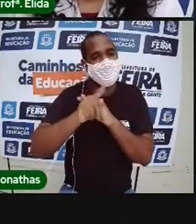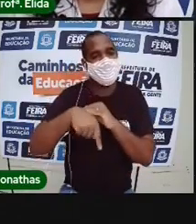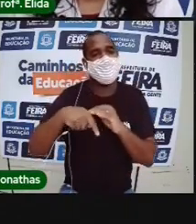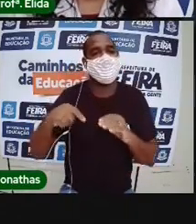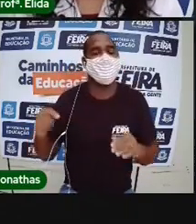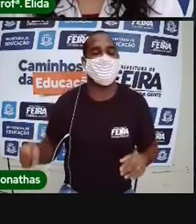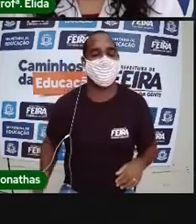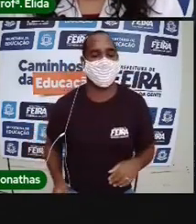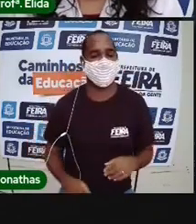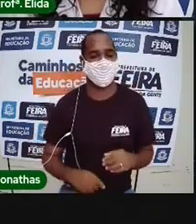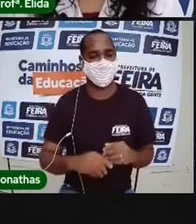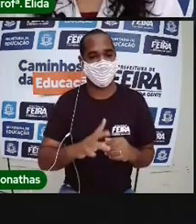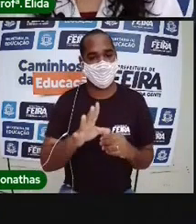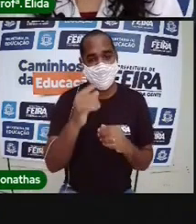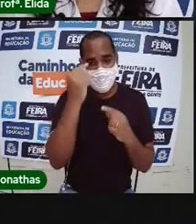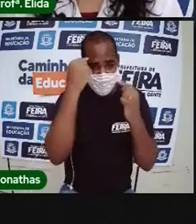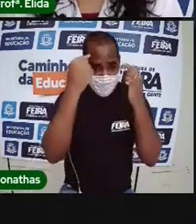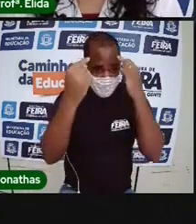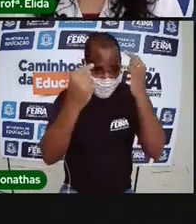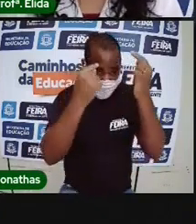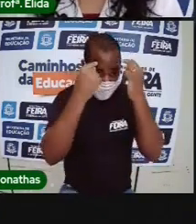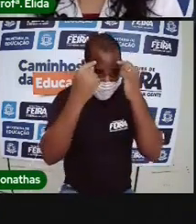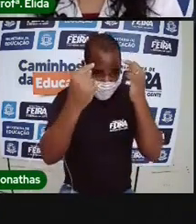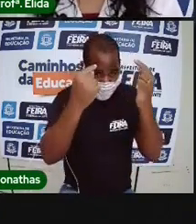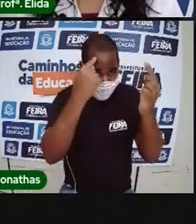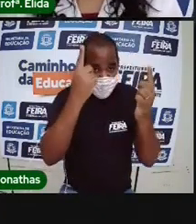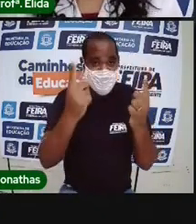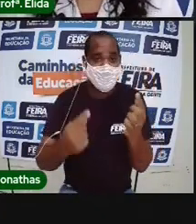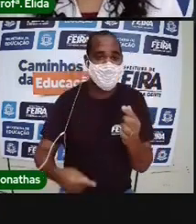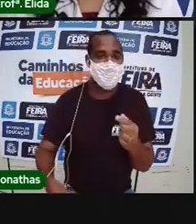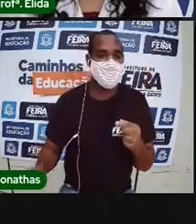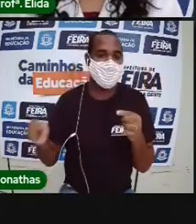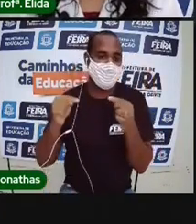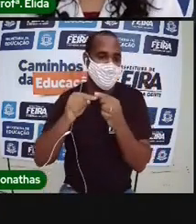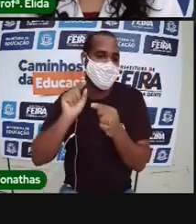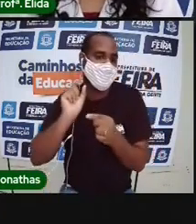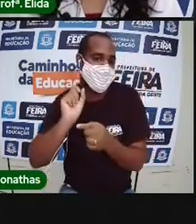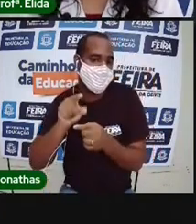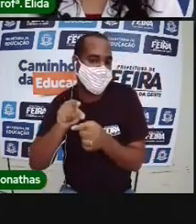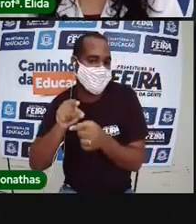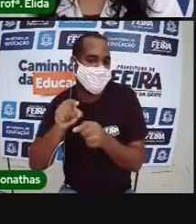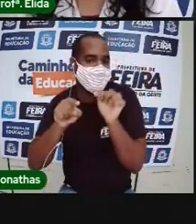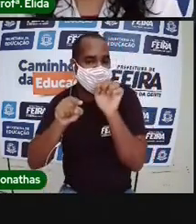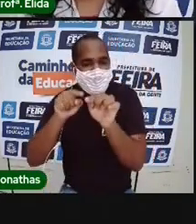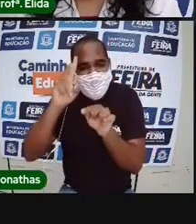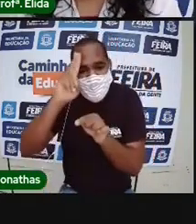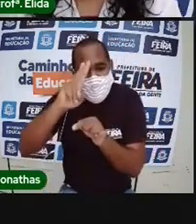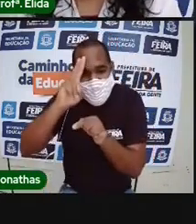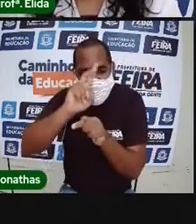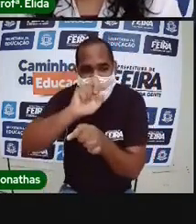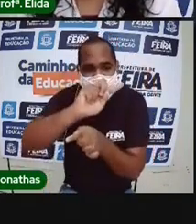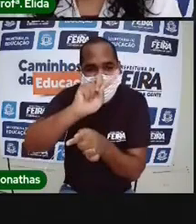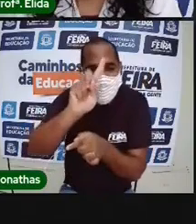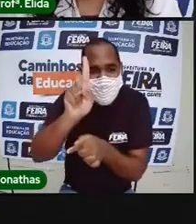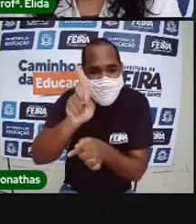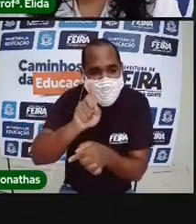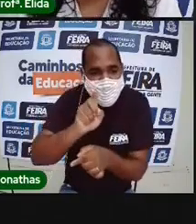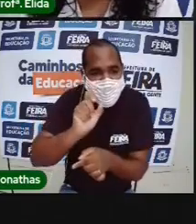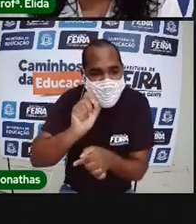As adivinhas, elas sempre terminam com um ponto. Você lembra o nome desse ponto?